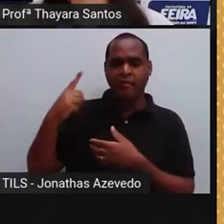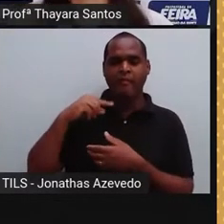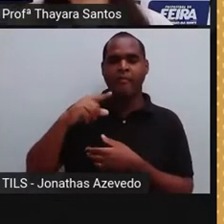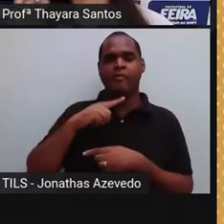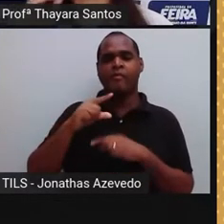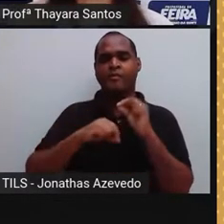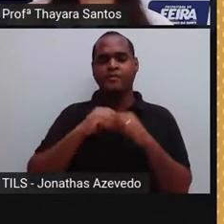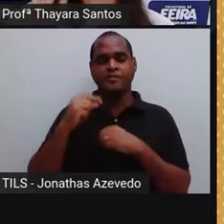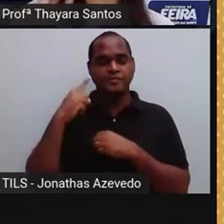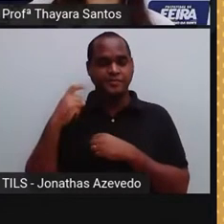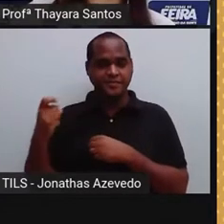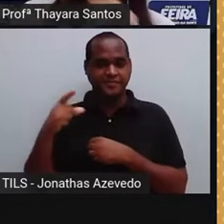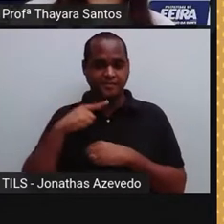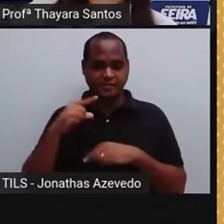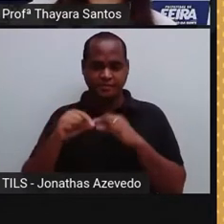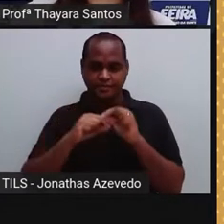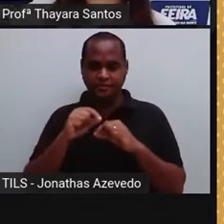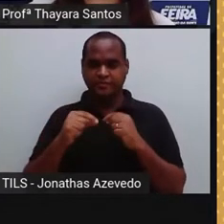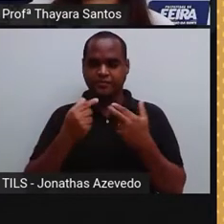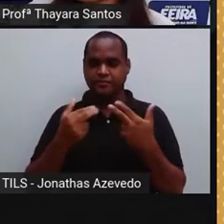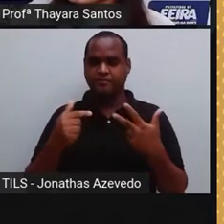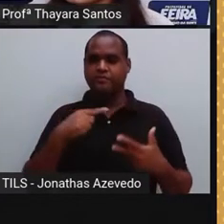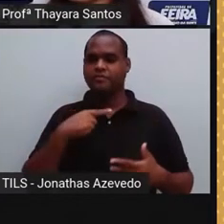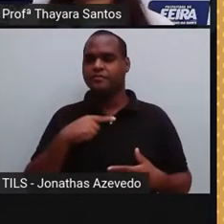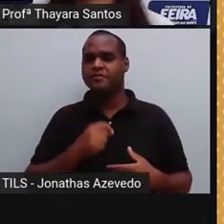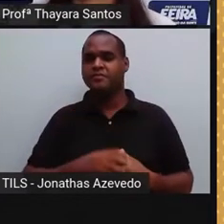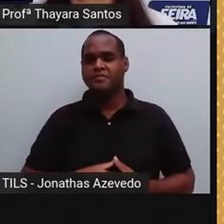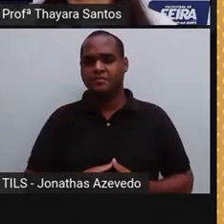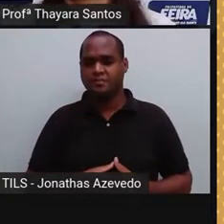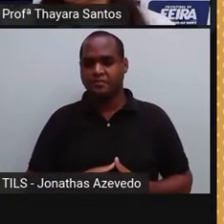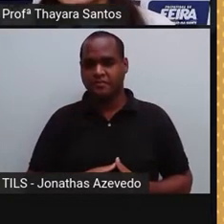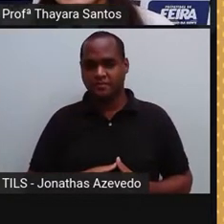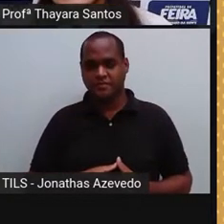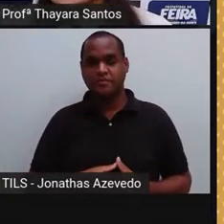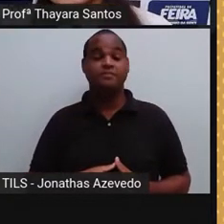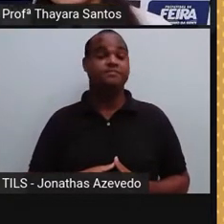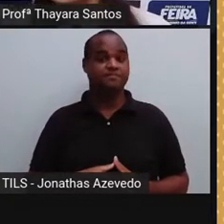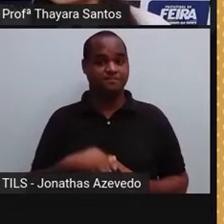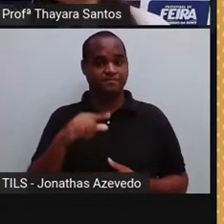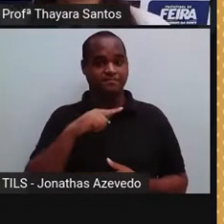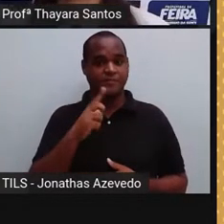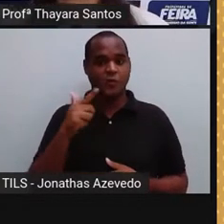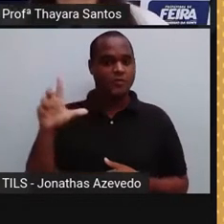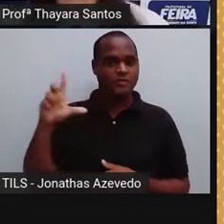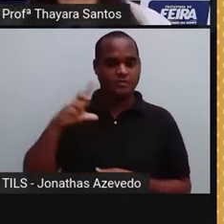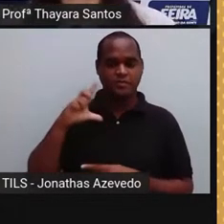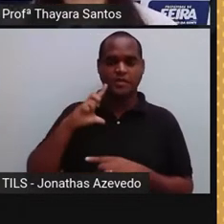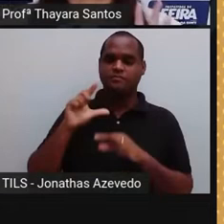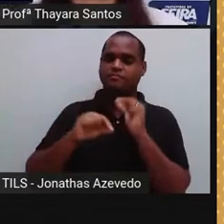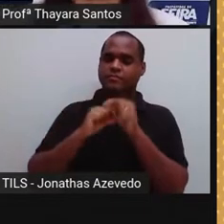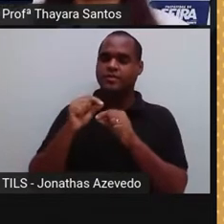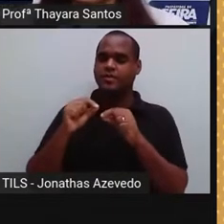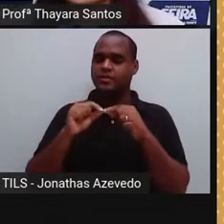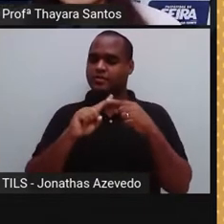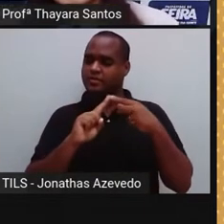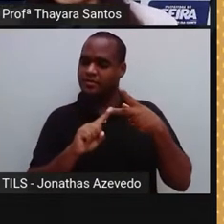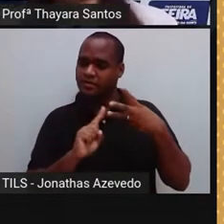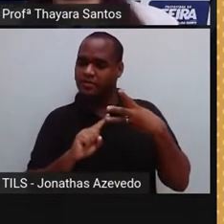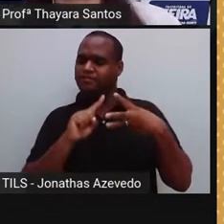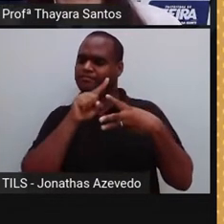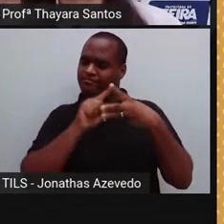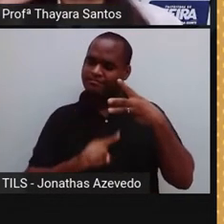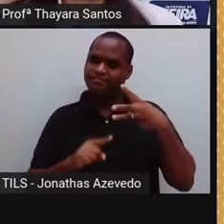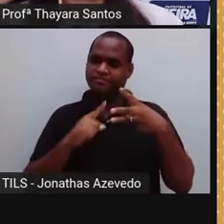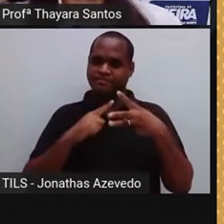ondas sonoras são percebidas pelos mecanorreceptores. E essa orelha, ela é dividida em três porções.